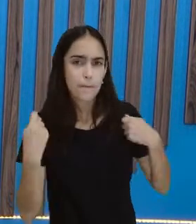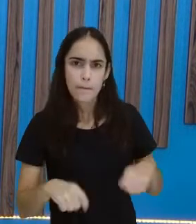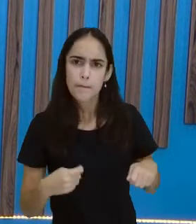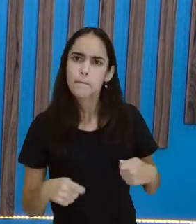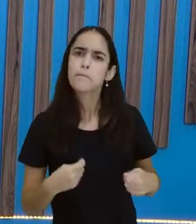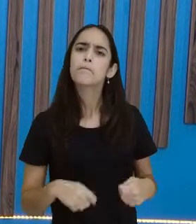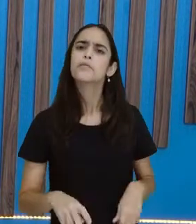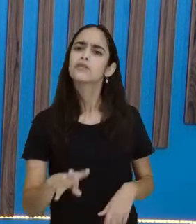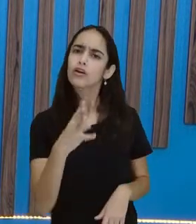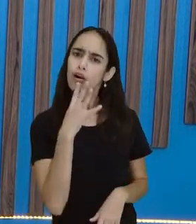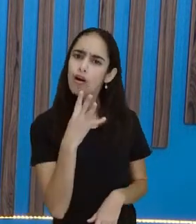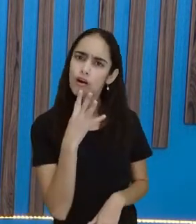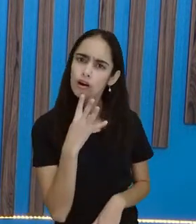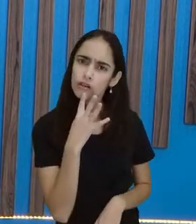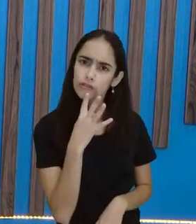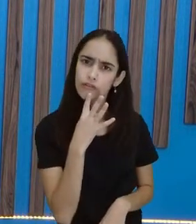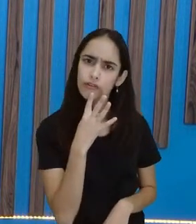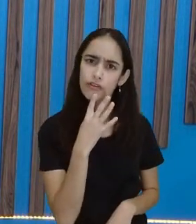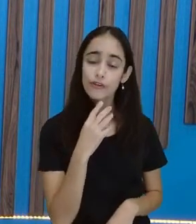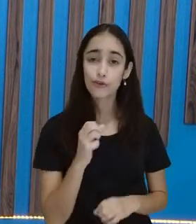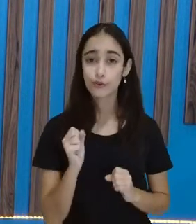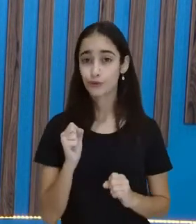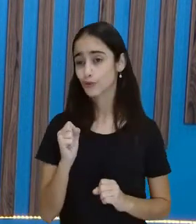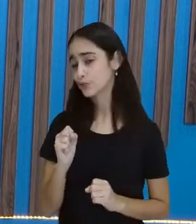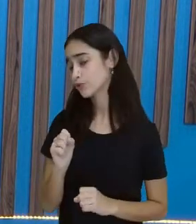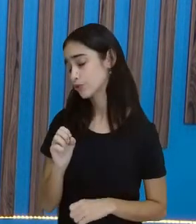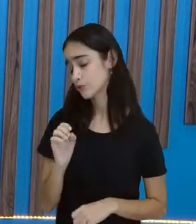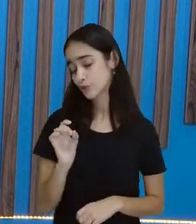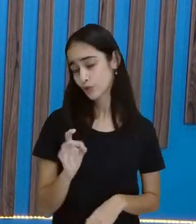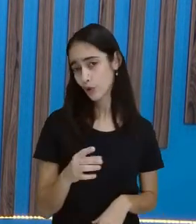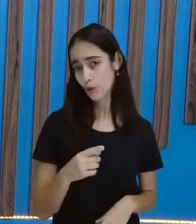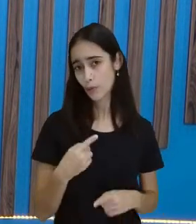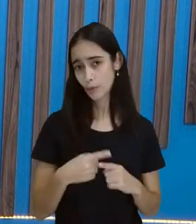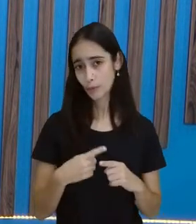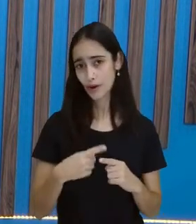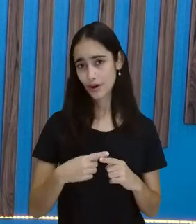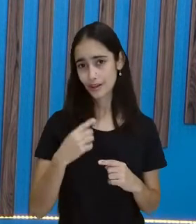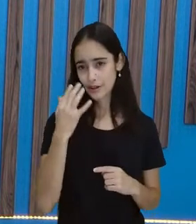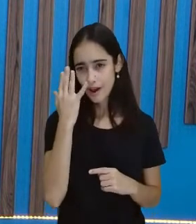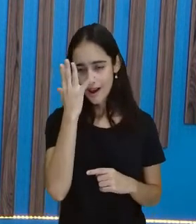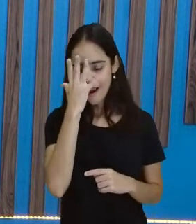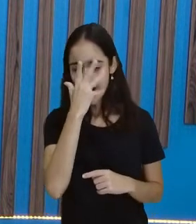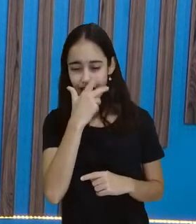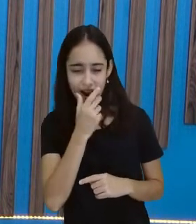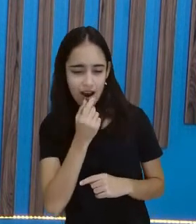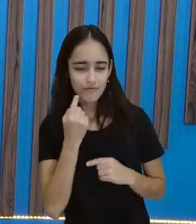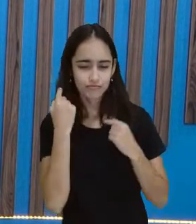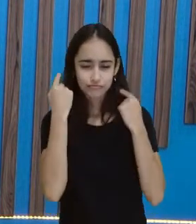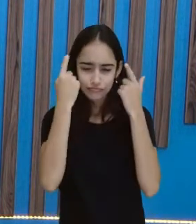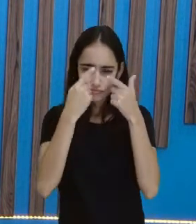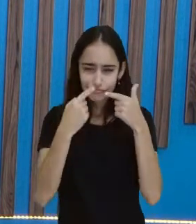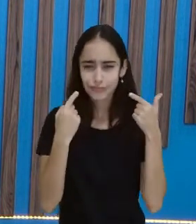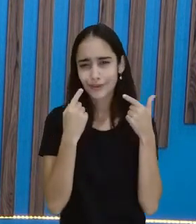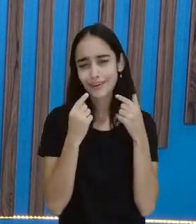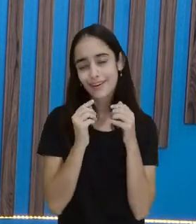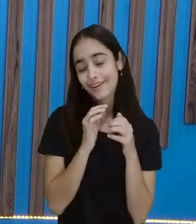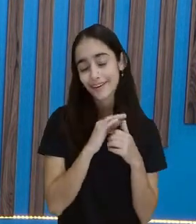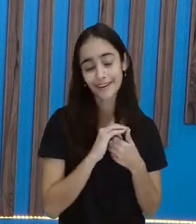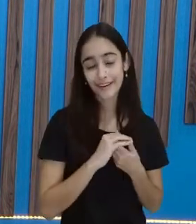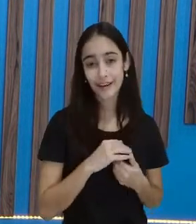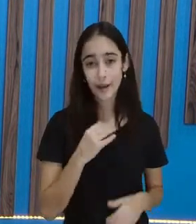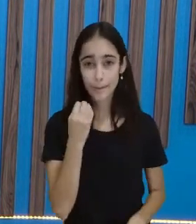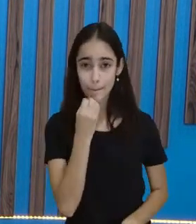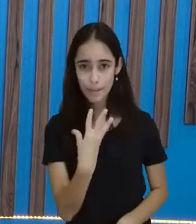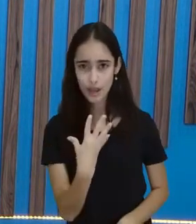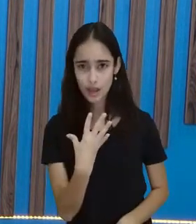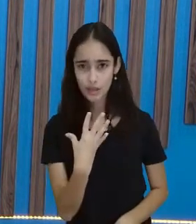acha, Ai, que tem uma carinha tão boazinha, parece ser tão bondoso, tão bondosa. Mas, na verdade, é alguém que pode